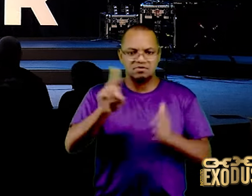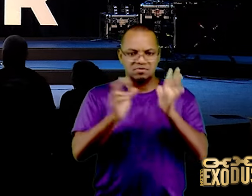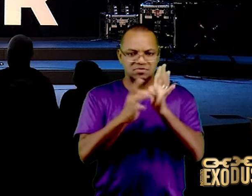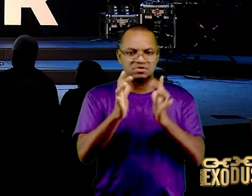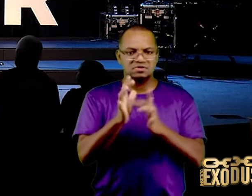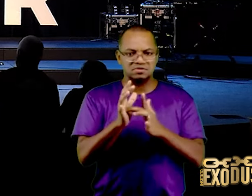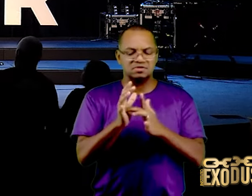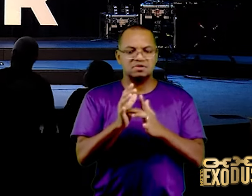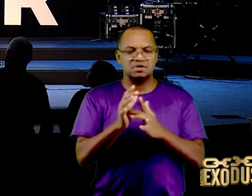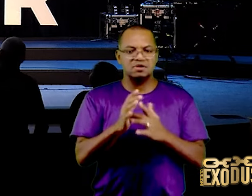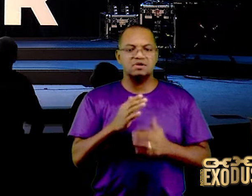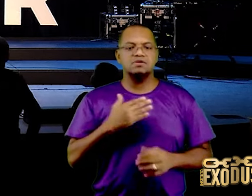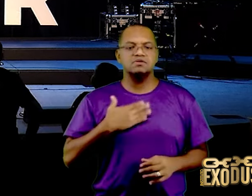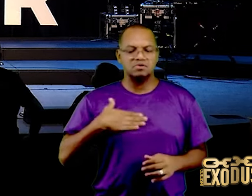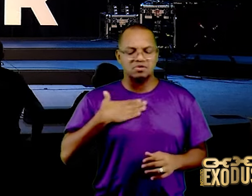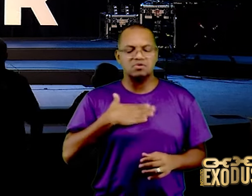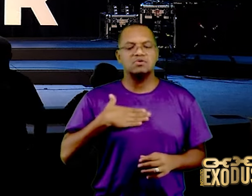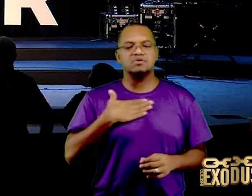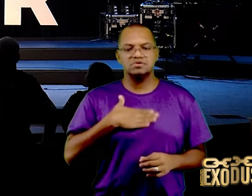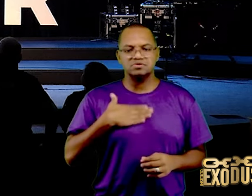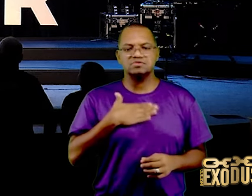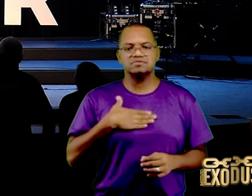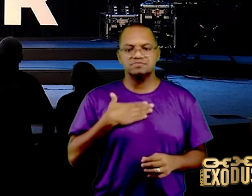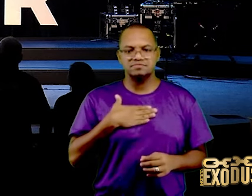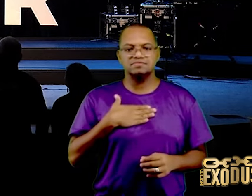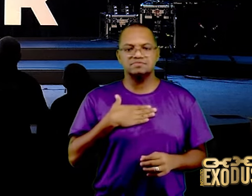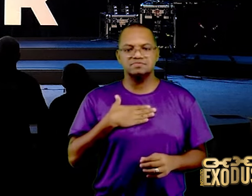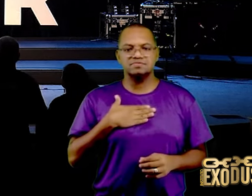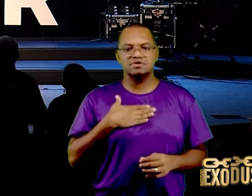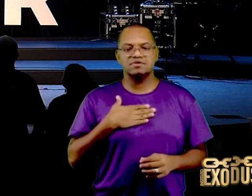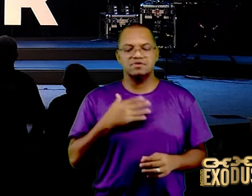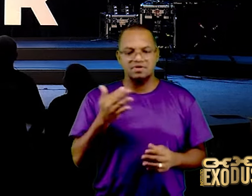eu gosto assim ó, terminar na hora,